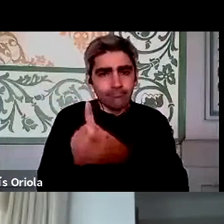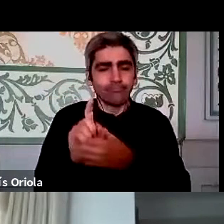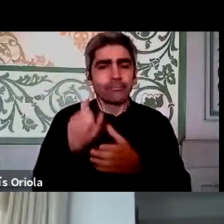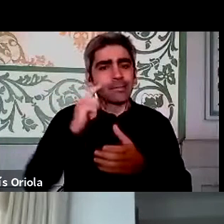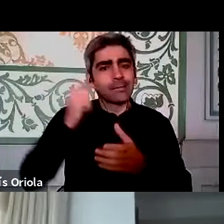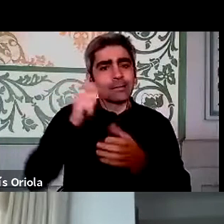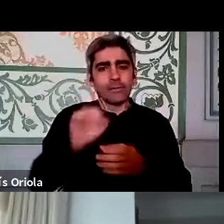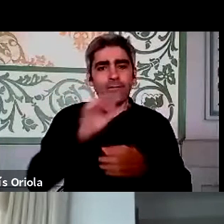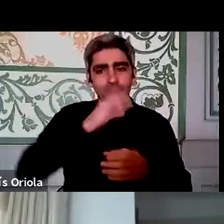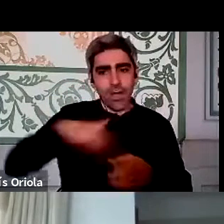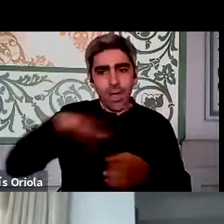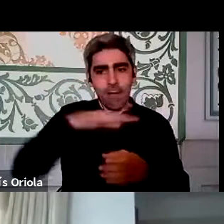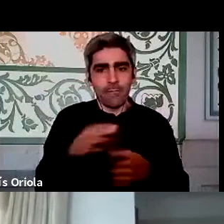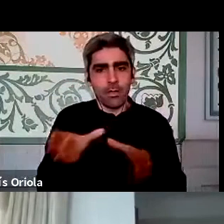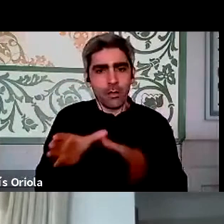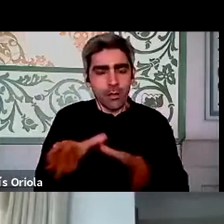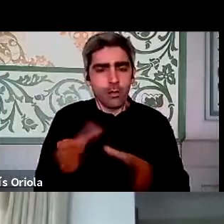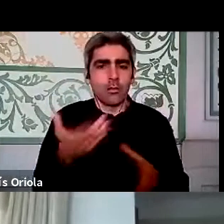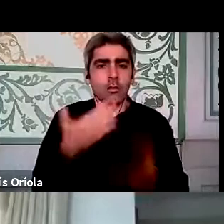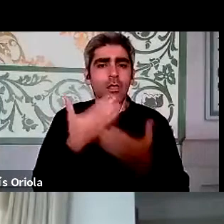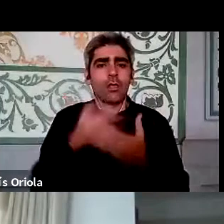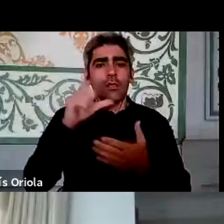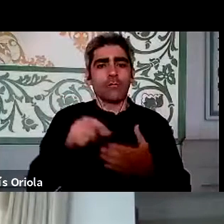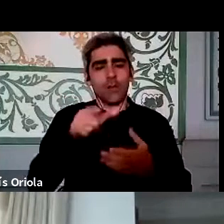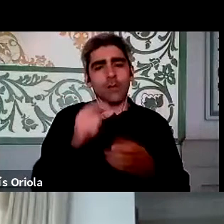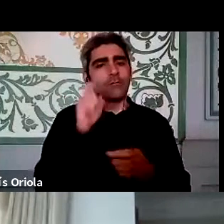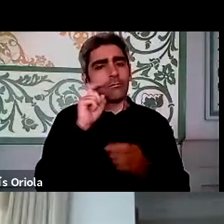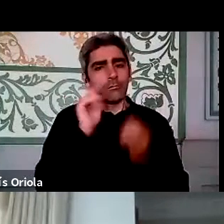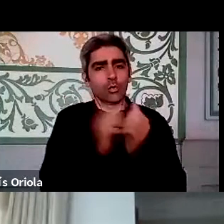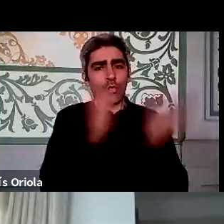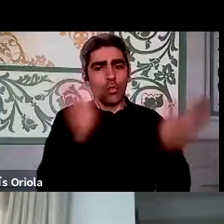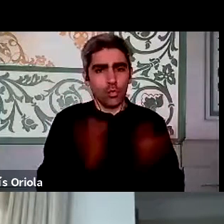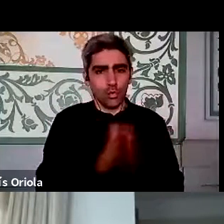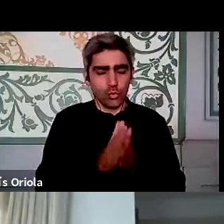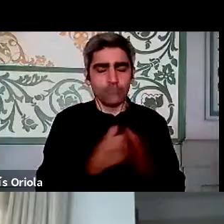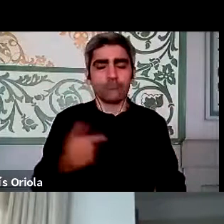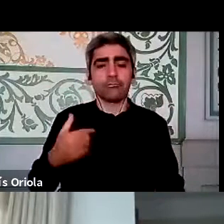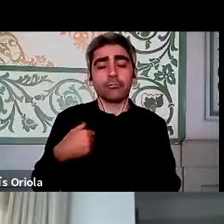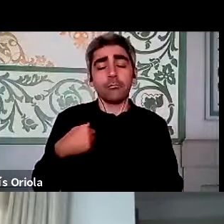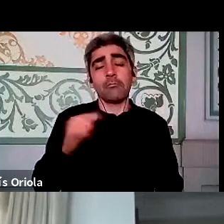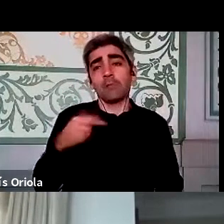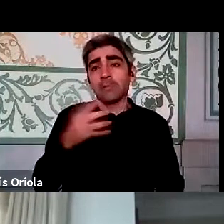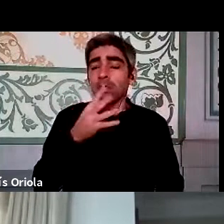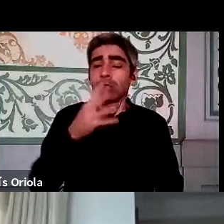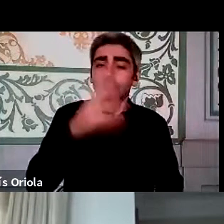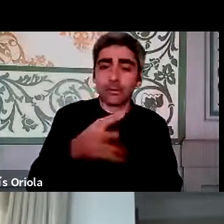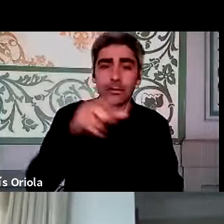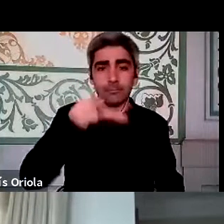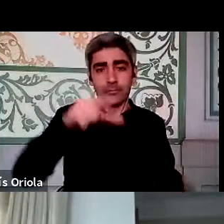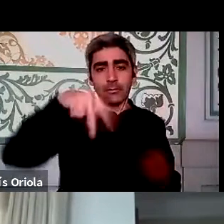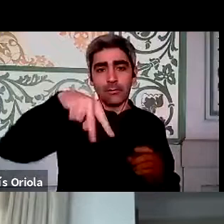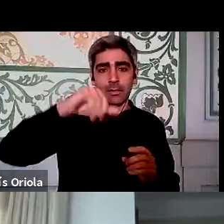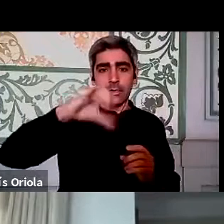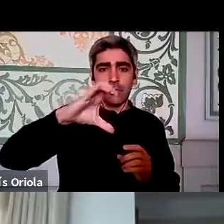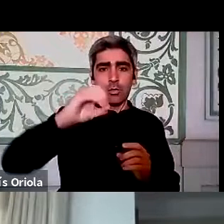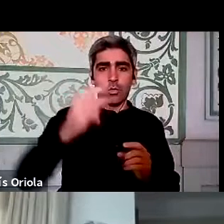e, no fundo, com isso, salvaguardar-nos todos. Eu diria, Nicolau, que relativamente à pergunta que me